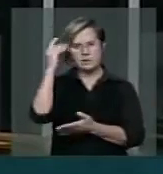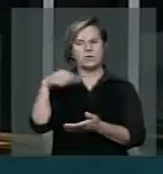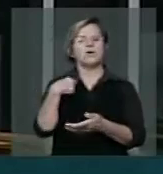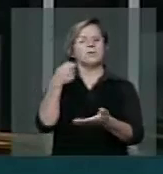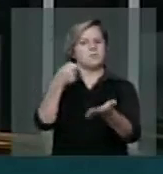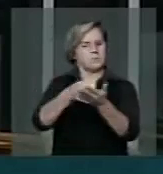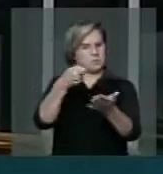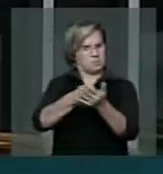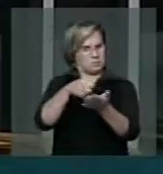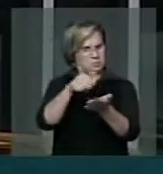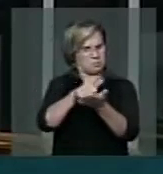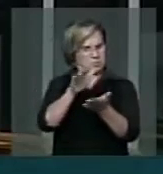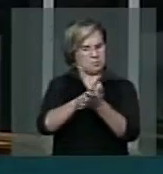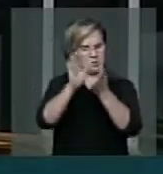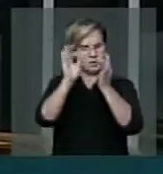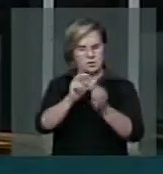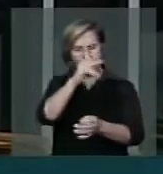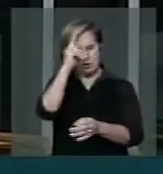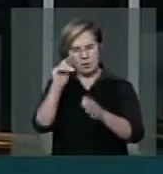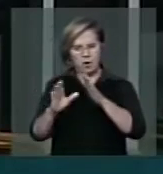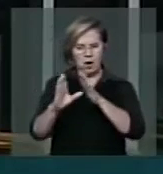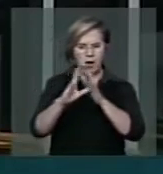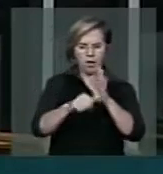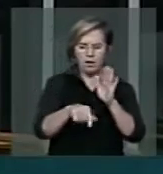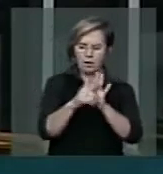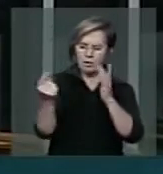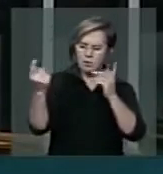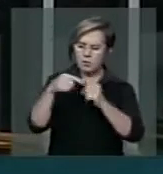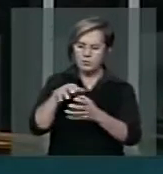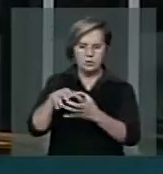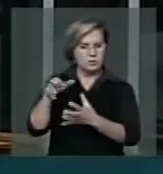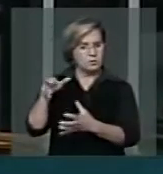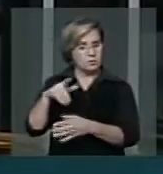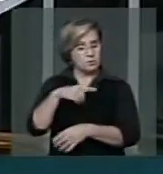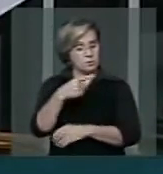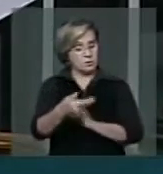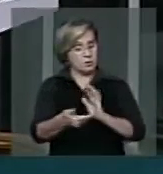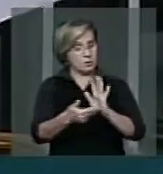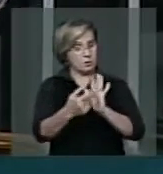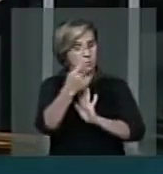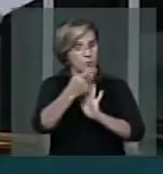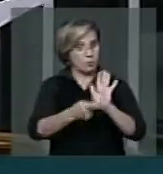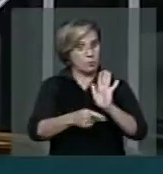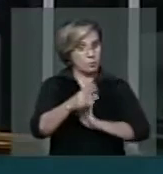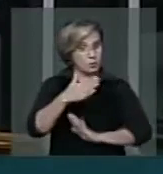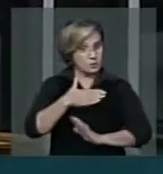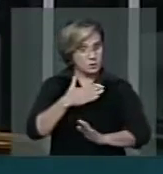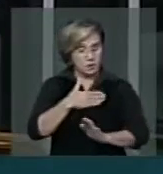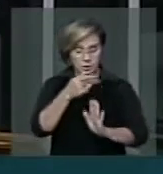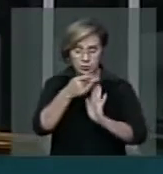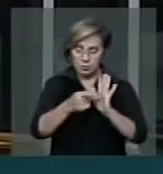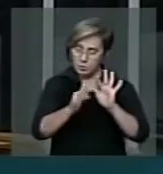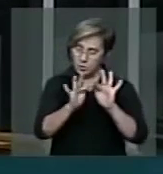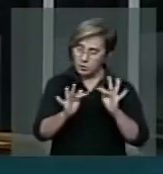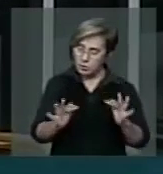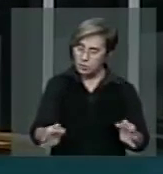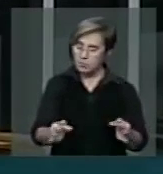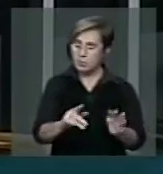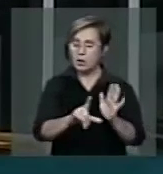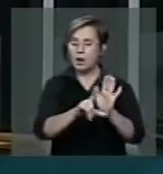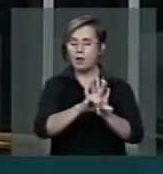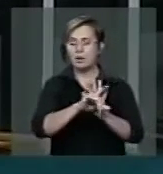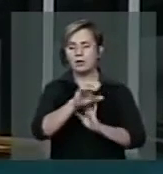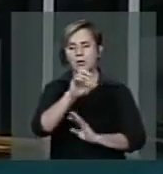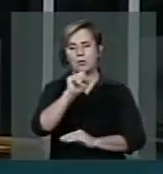severa quem pratica golpes contra idosos. Tramita, deixa a casa, um projeto meu, um projeto simples, o EI nº